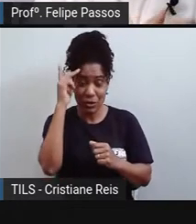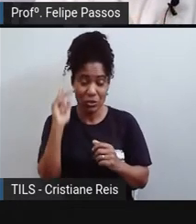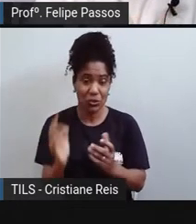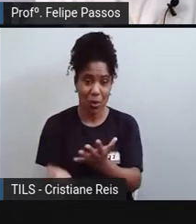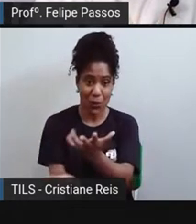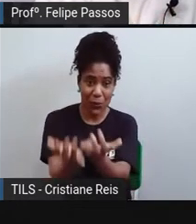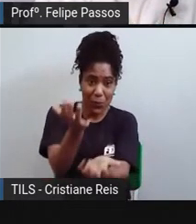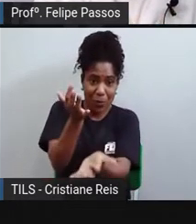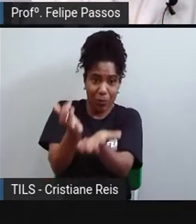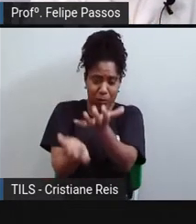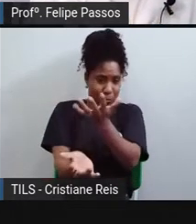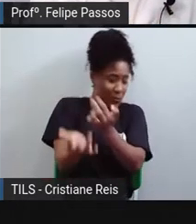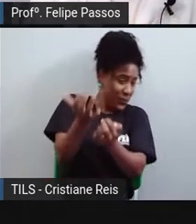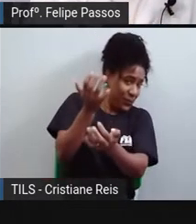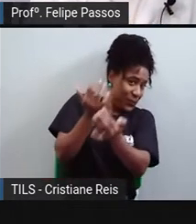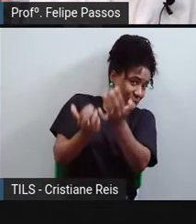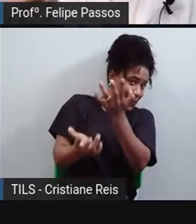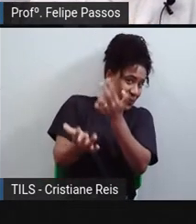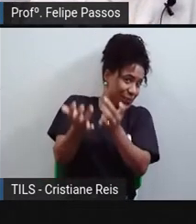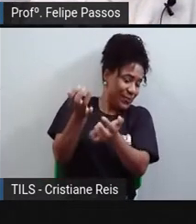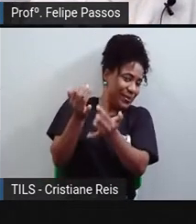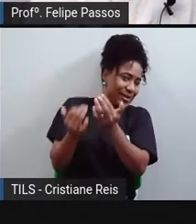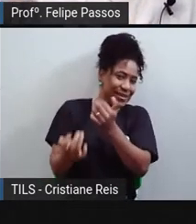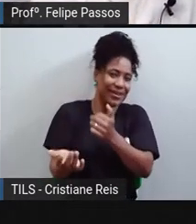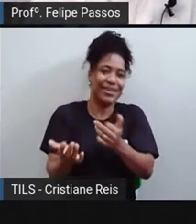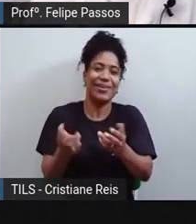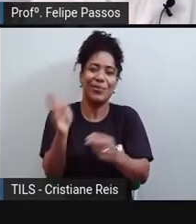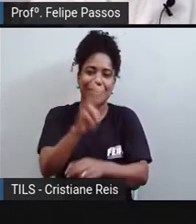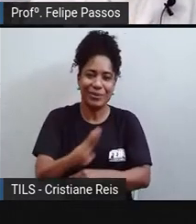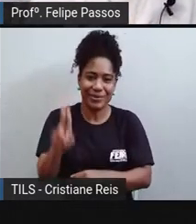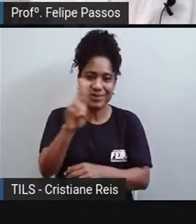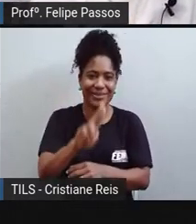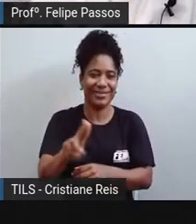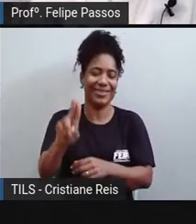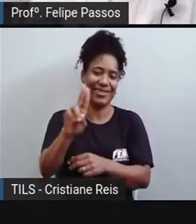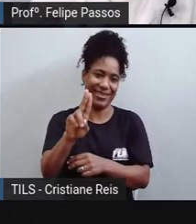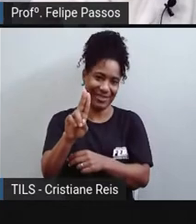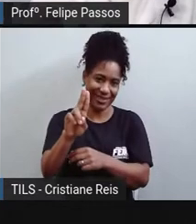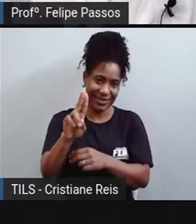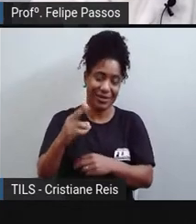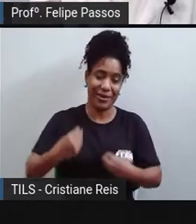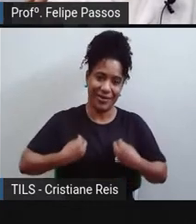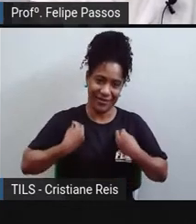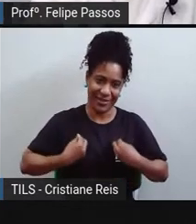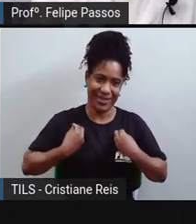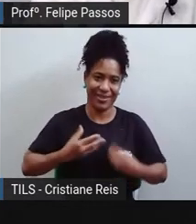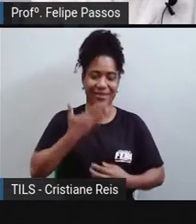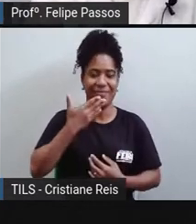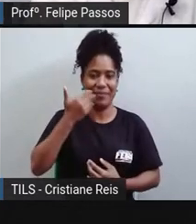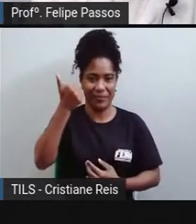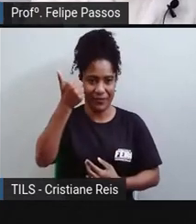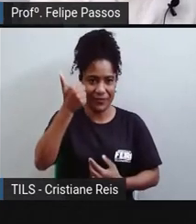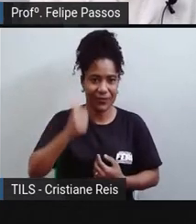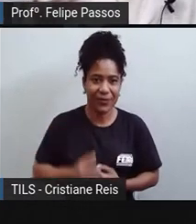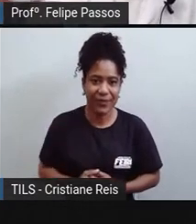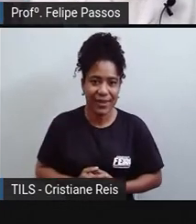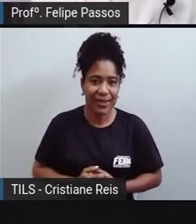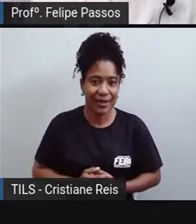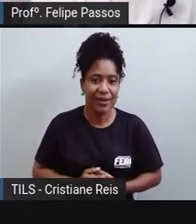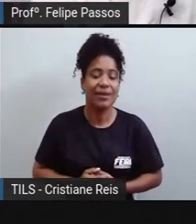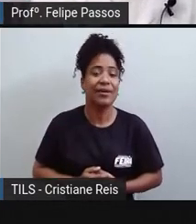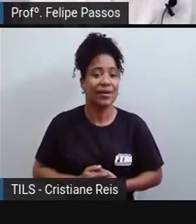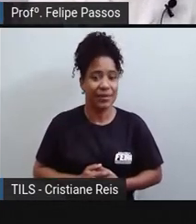manipular o fogo e usar esse fogo como ferramenta para o seu próprio bem. O primeiro grande